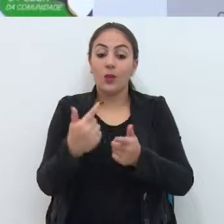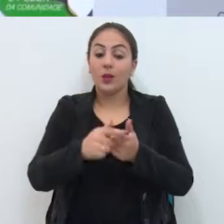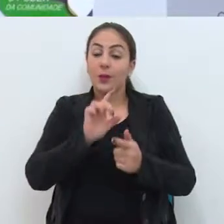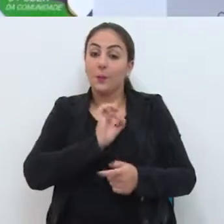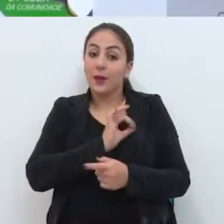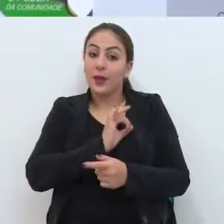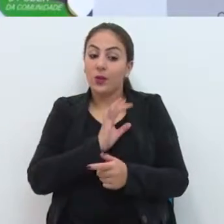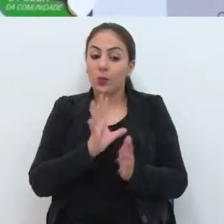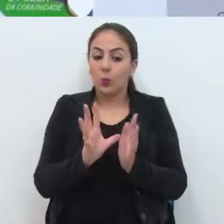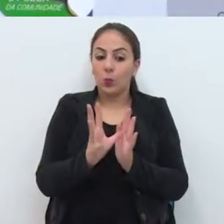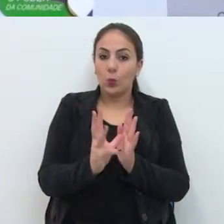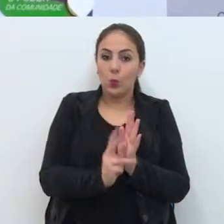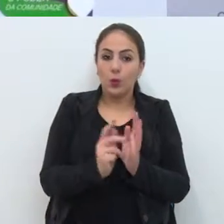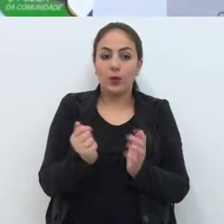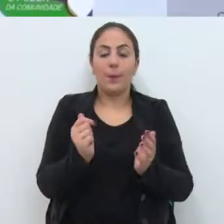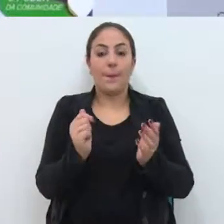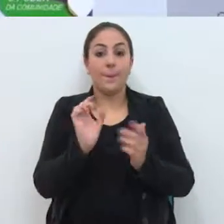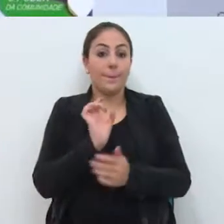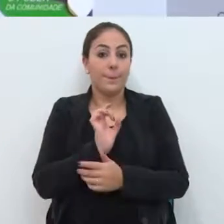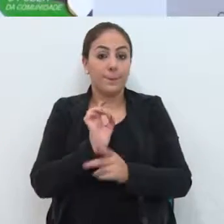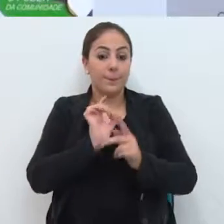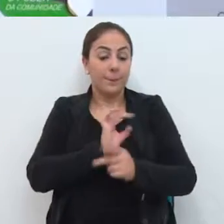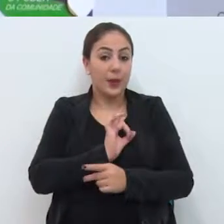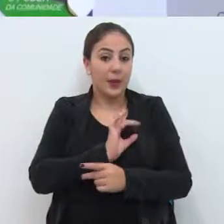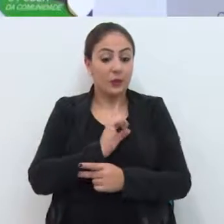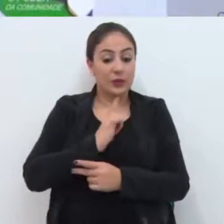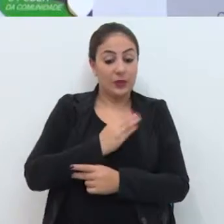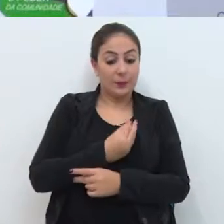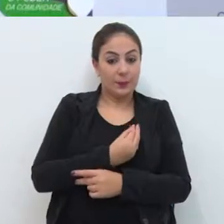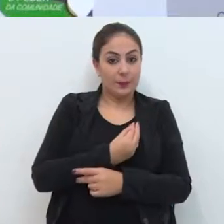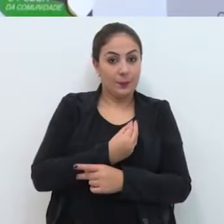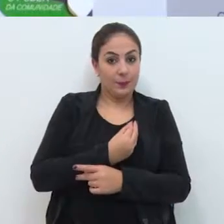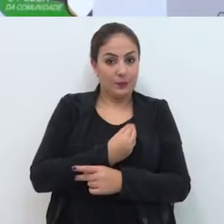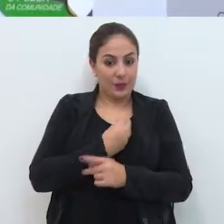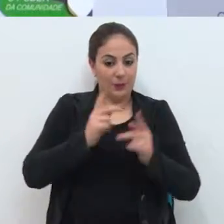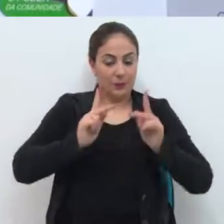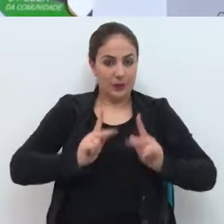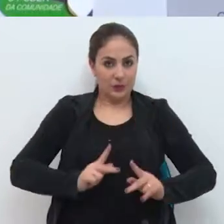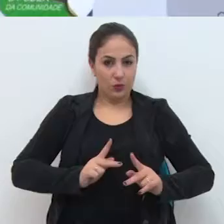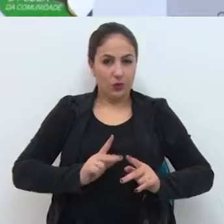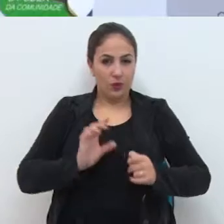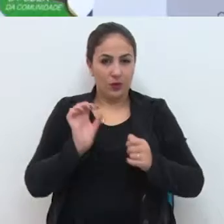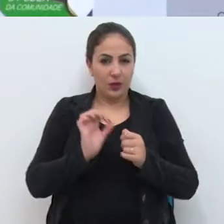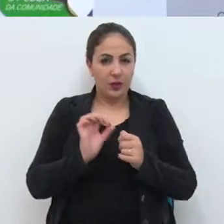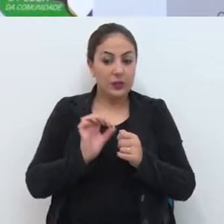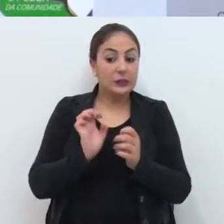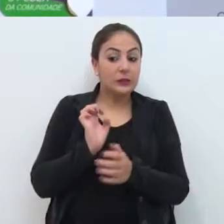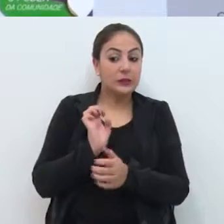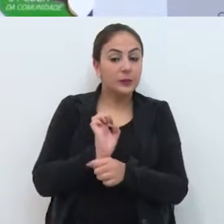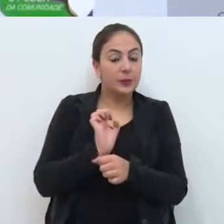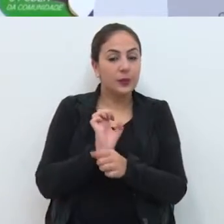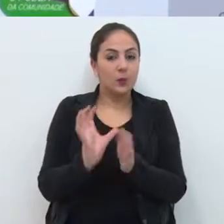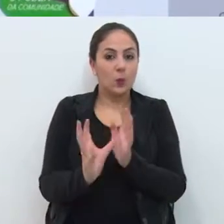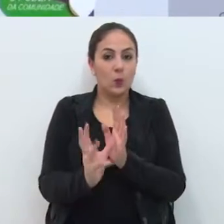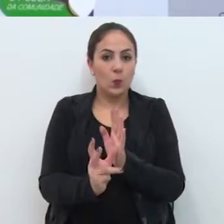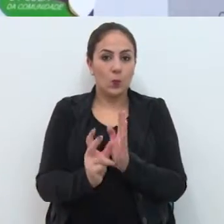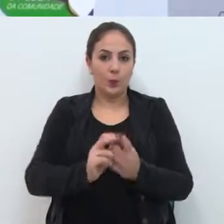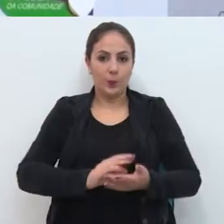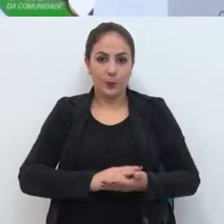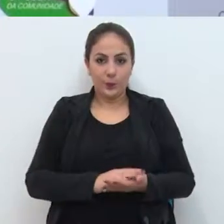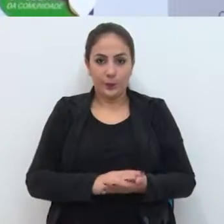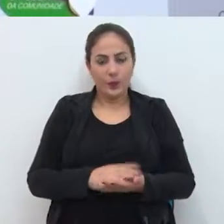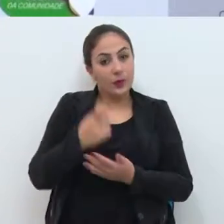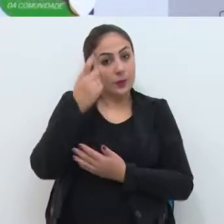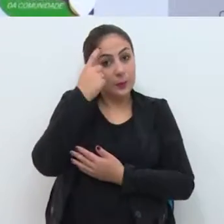assalto, medo de ser abordado por alguma pessoa que está ali à toa, sem nada para fazer, justamente porque aquilo ali virou um chamarisco.